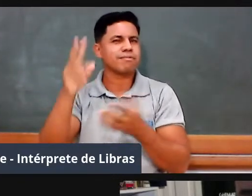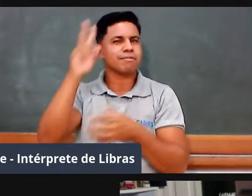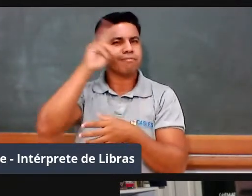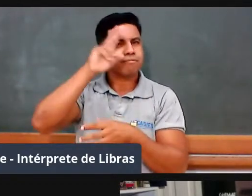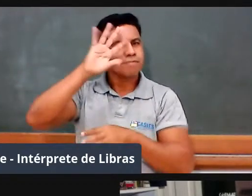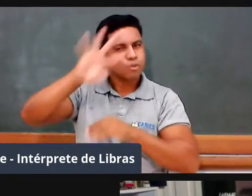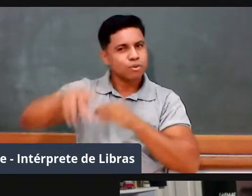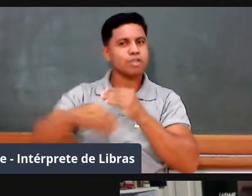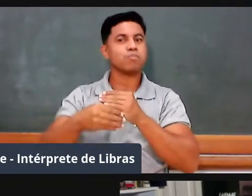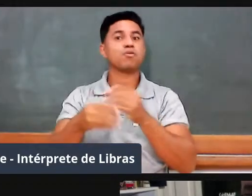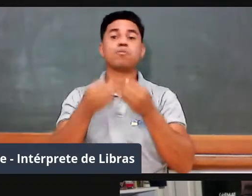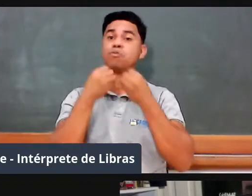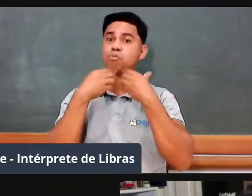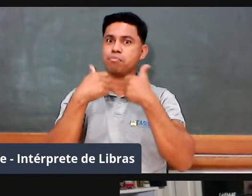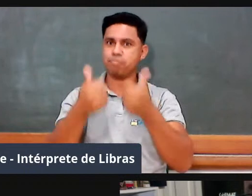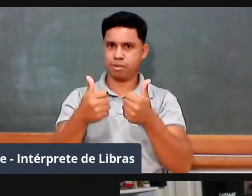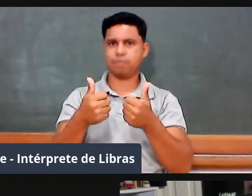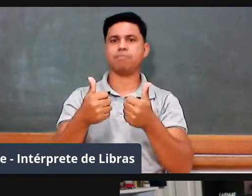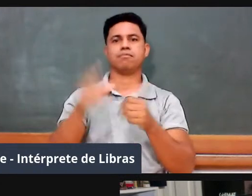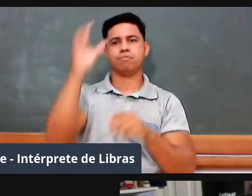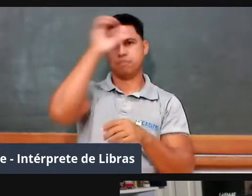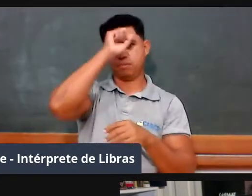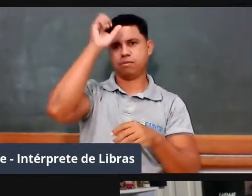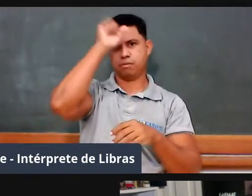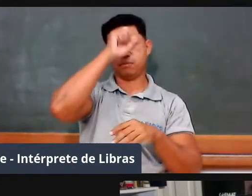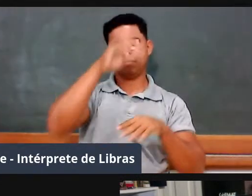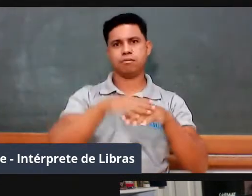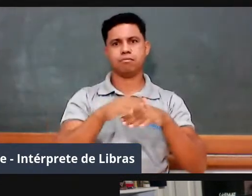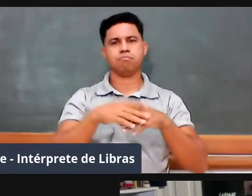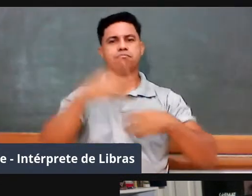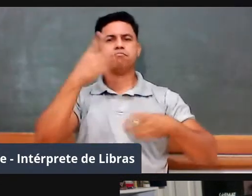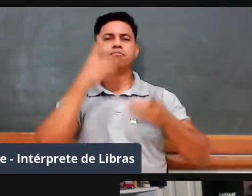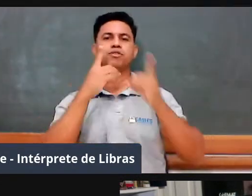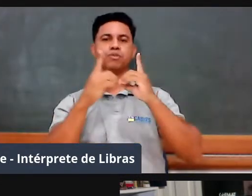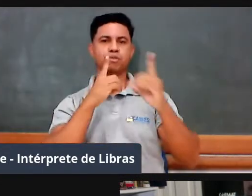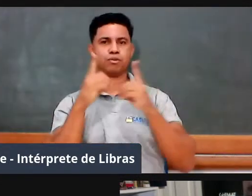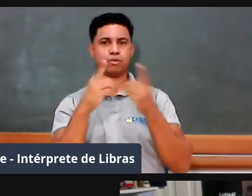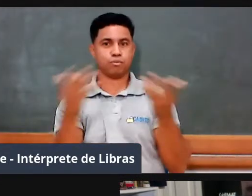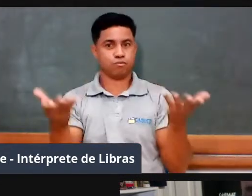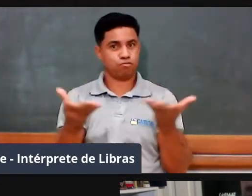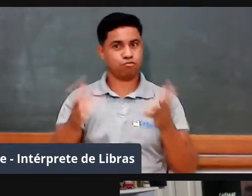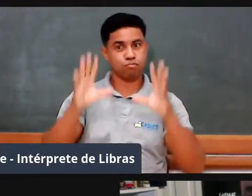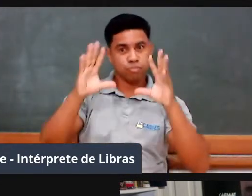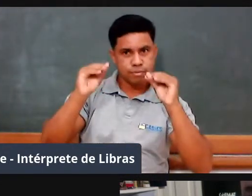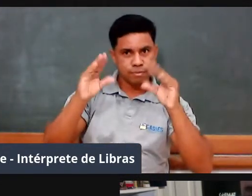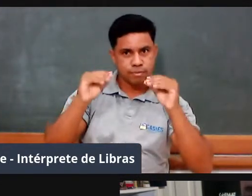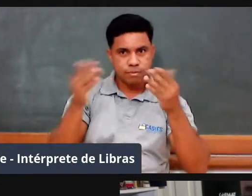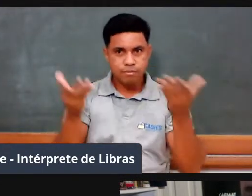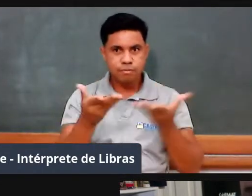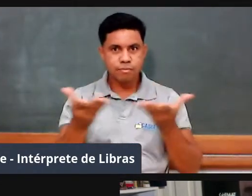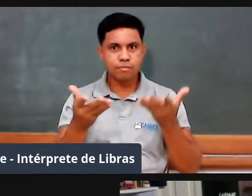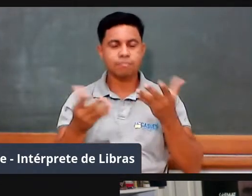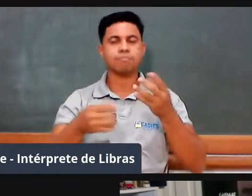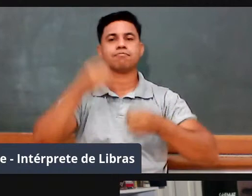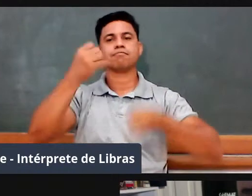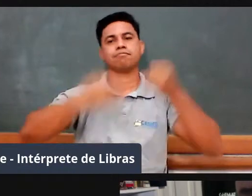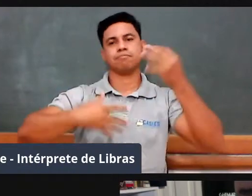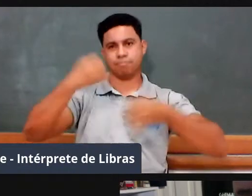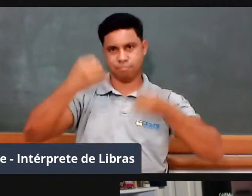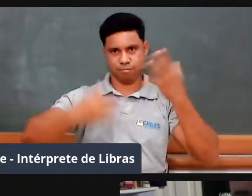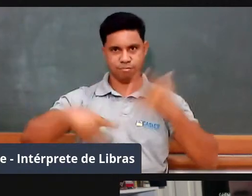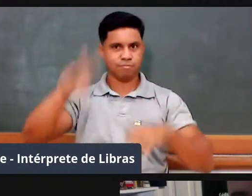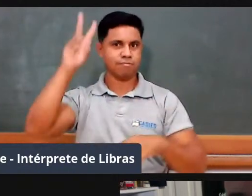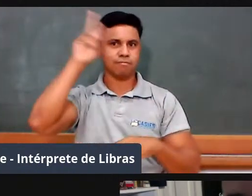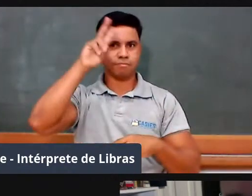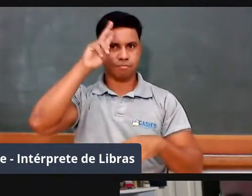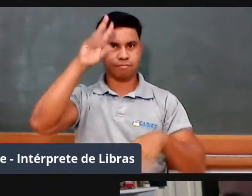professor para dialogar esta noite com a palestra, né, com a conversa intitulada A História da Matemática